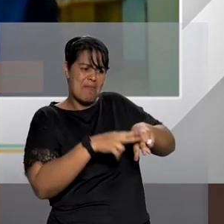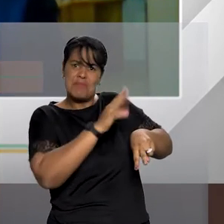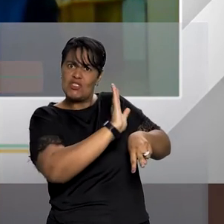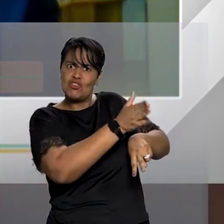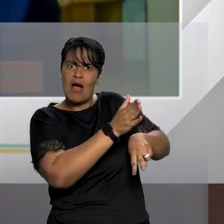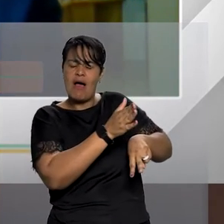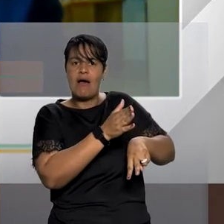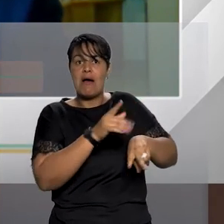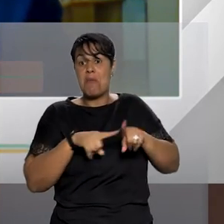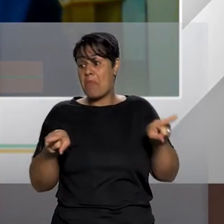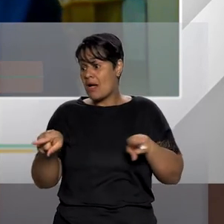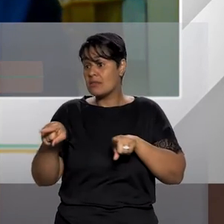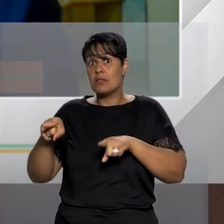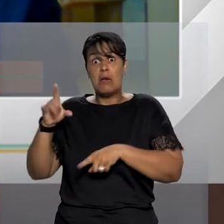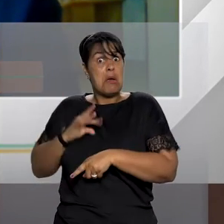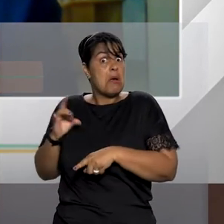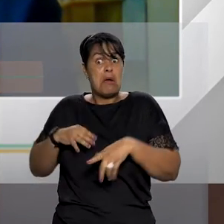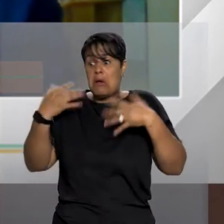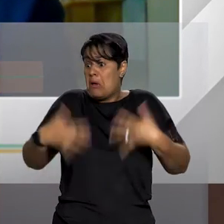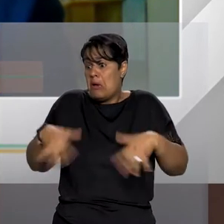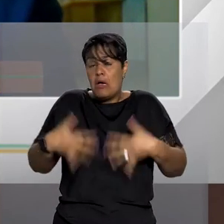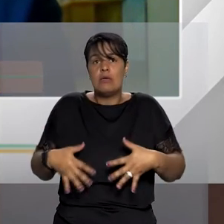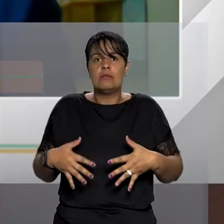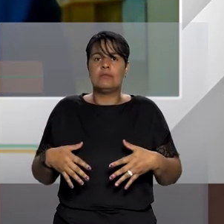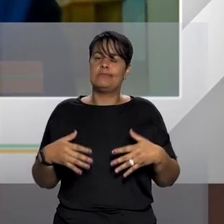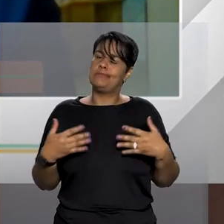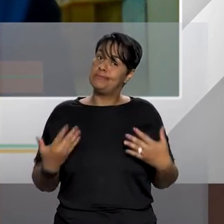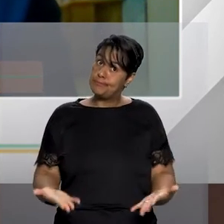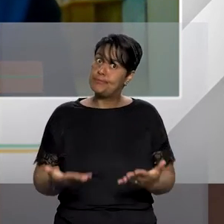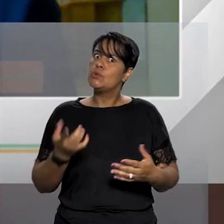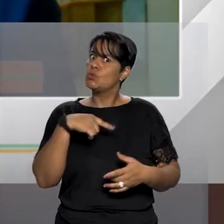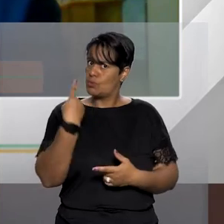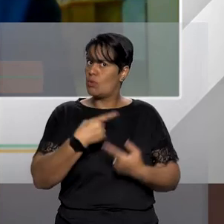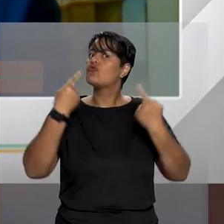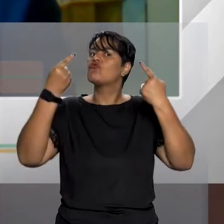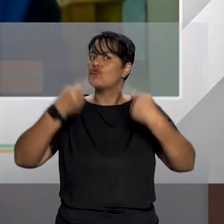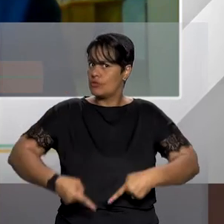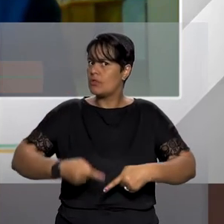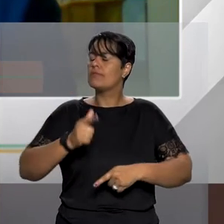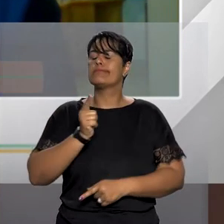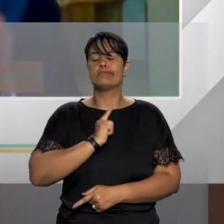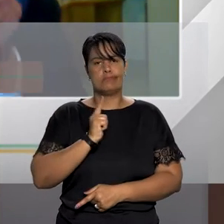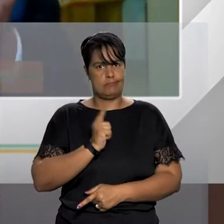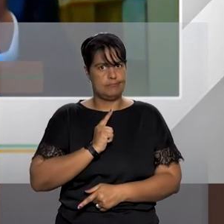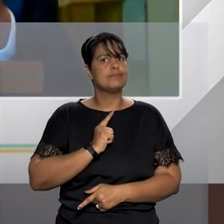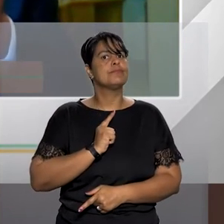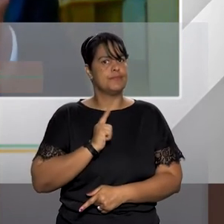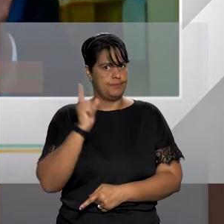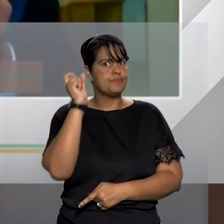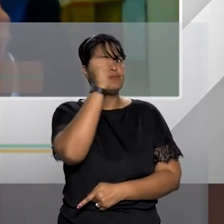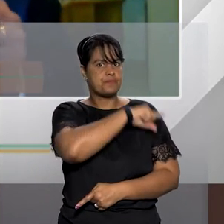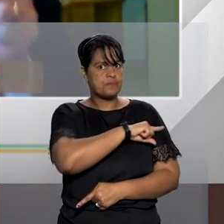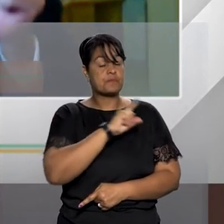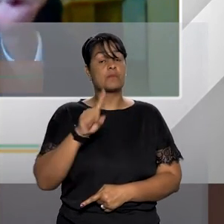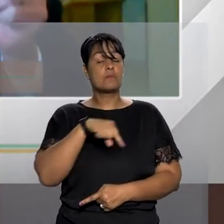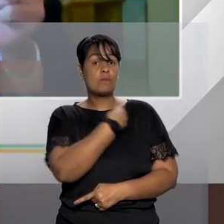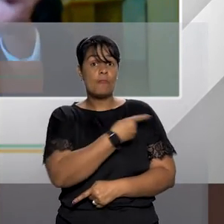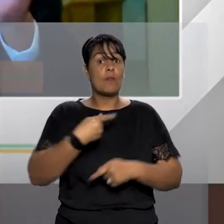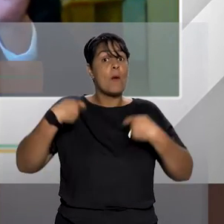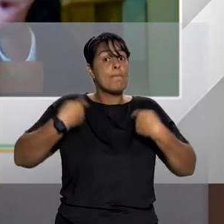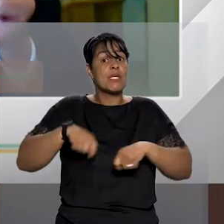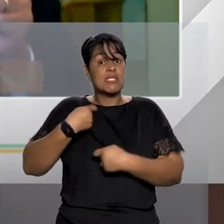ficaram sabendo. Então eu acho que nós temos aí um desafio muito grande para nós do sistema de justiça que é efetivamente